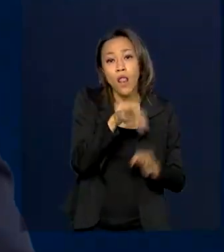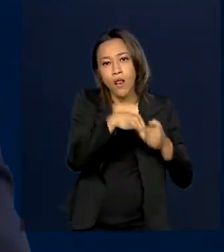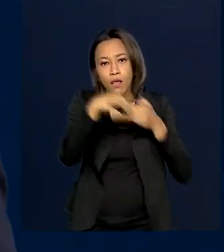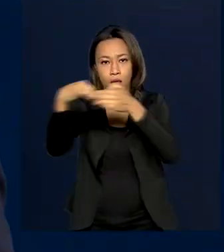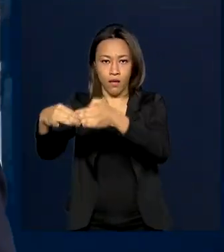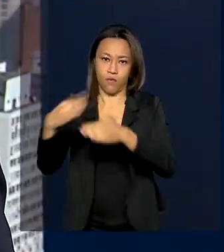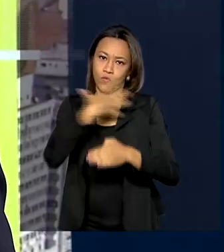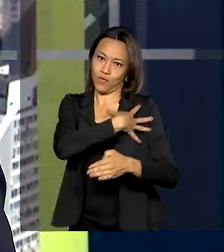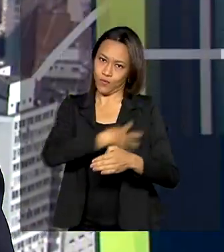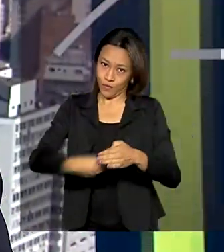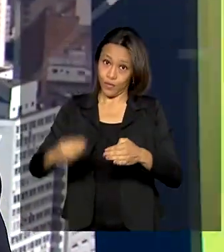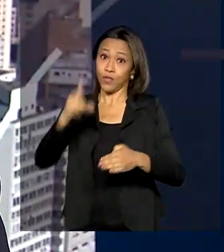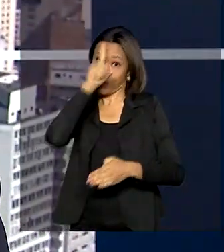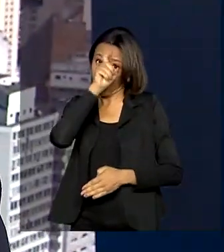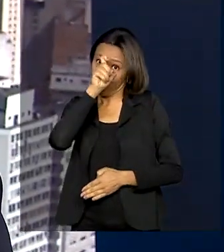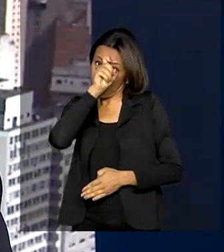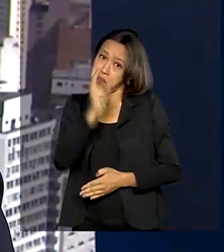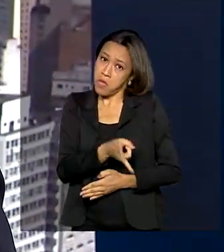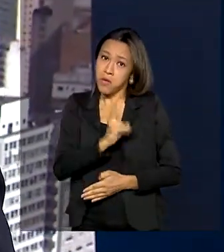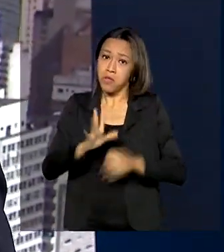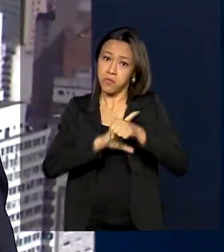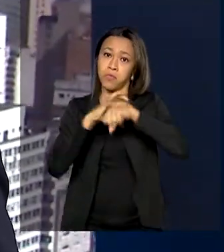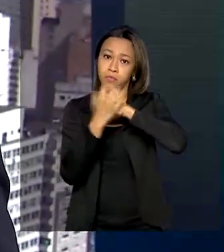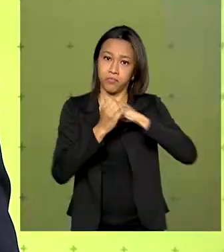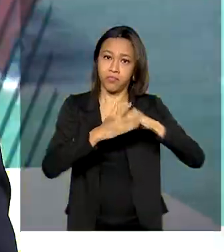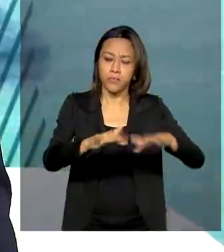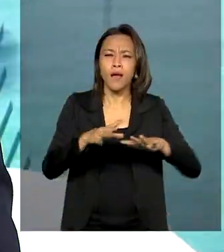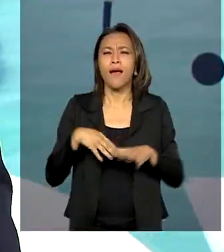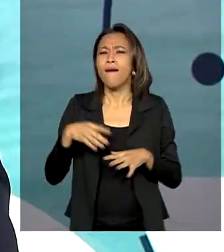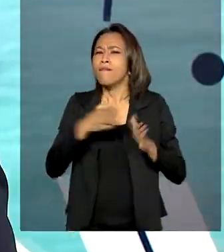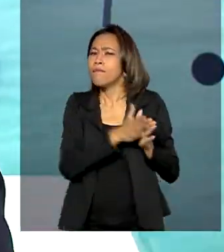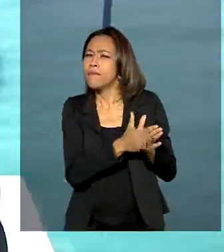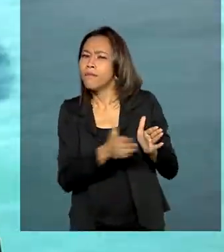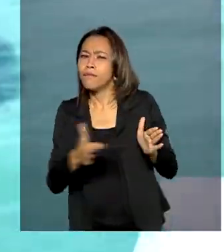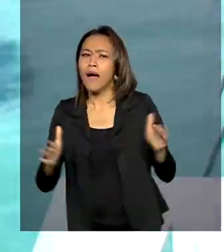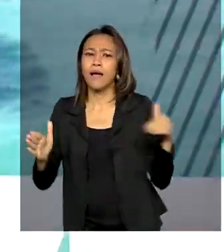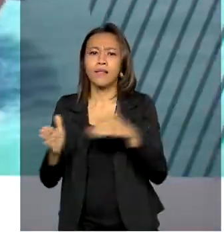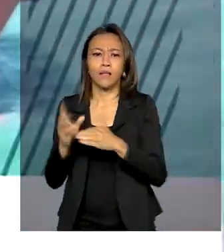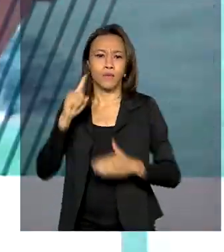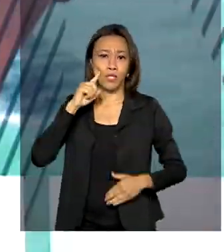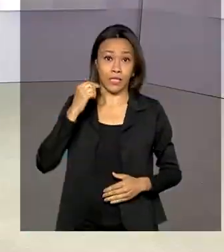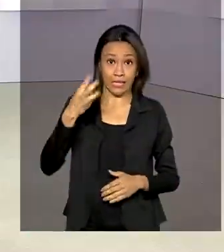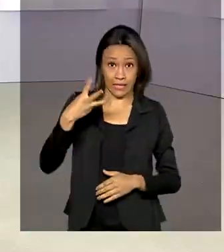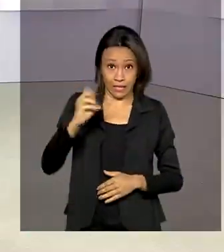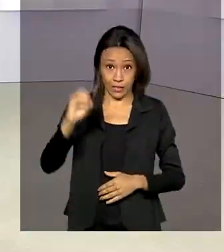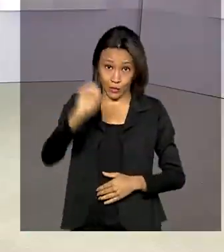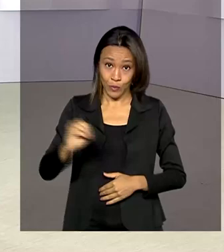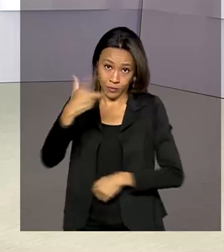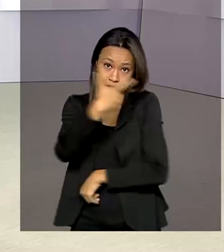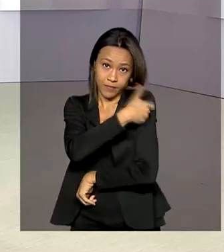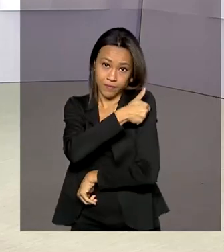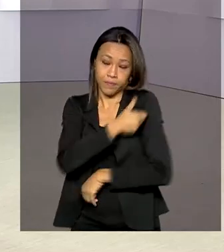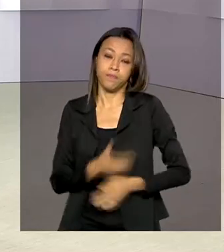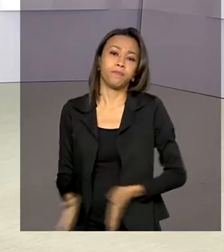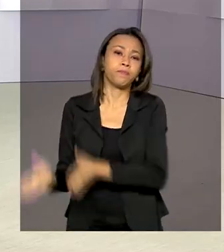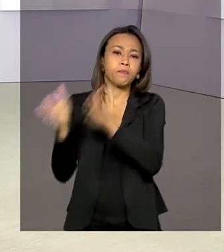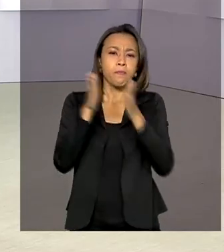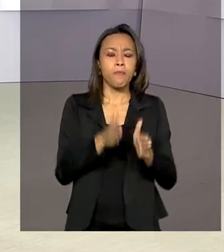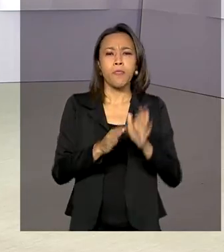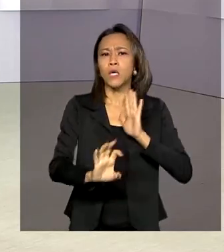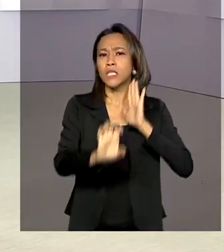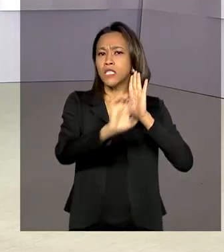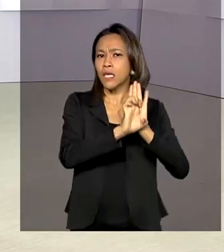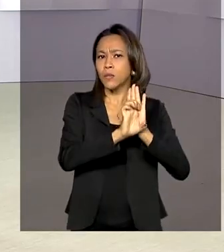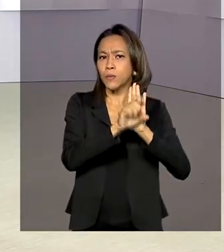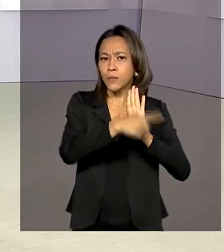mesmo com a pandemia. A vacinação em todo o país vai até o dia 30 de outubro. O Estatuto do Idoso